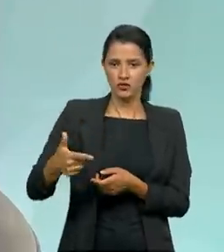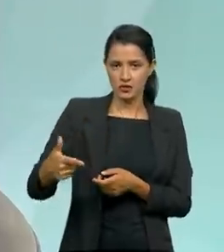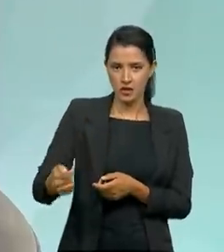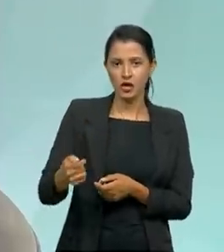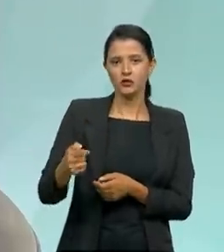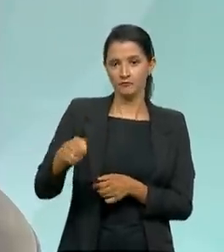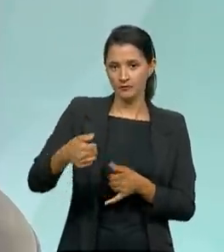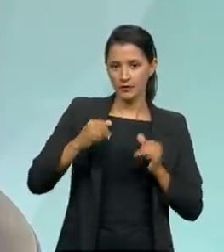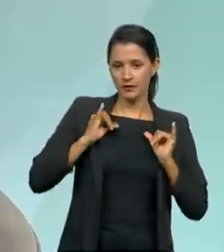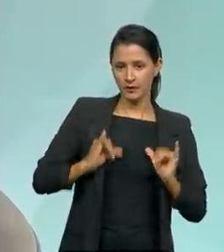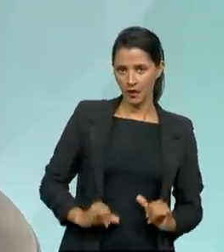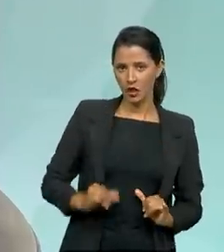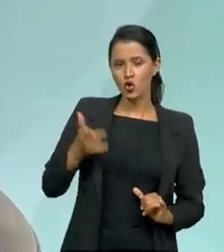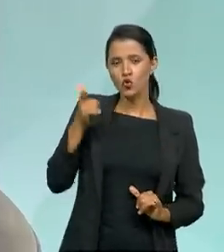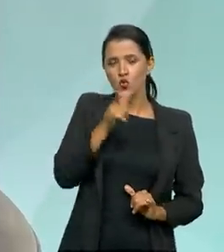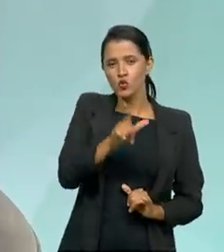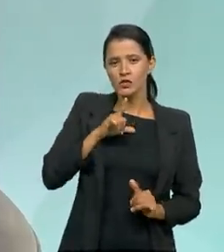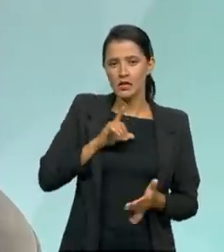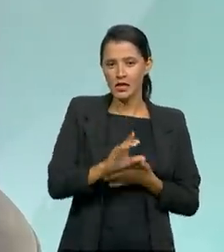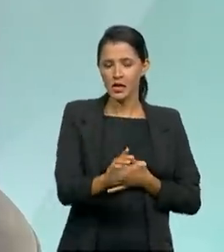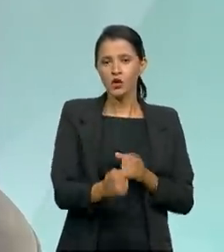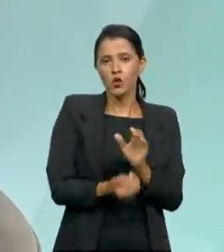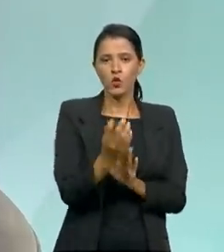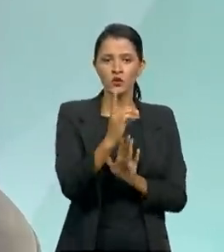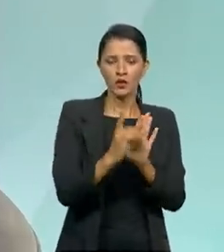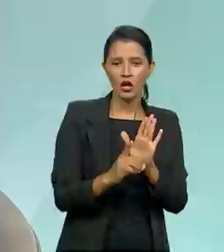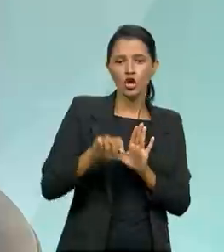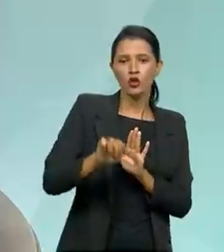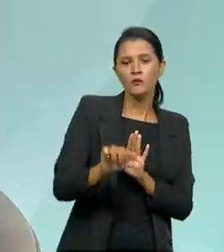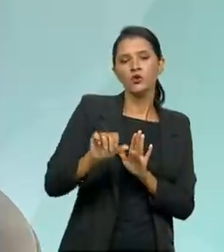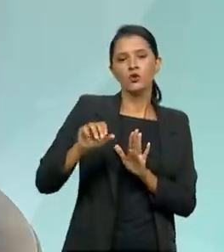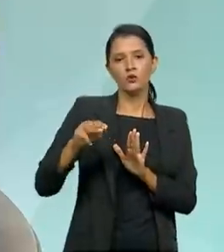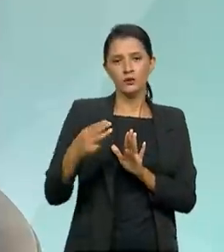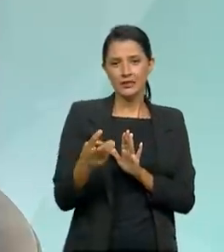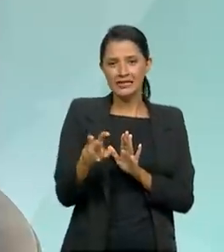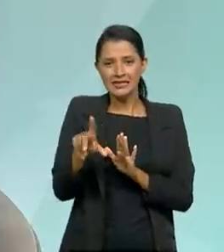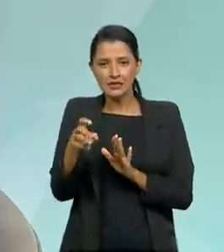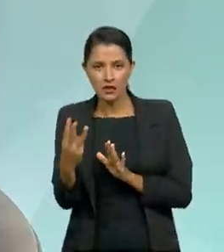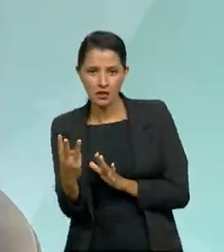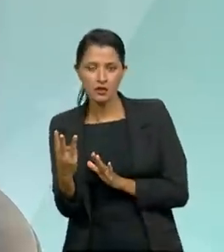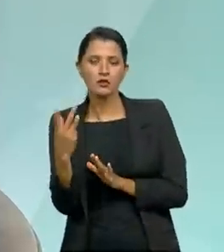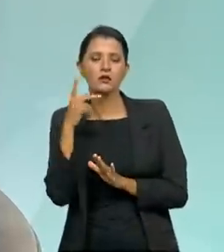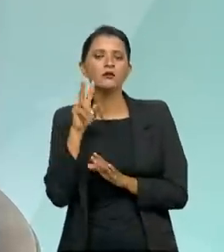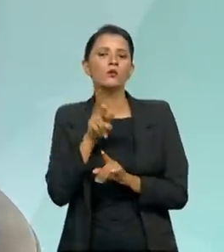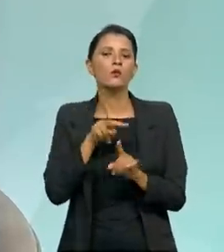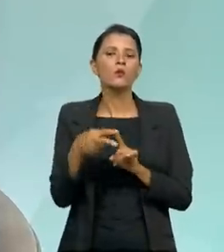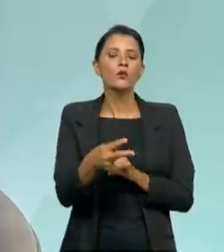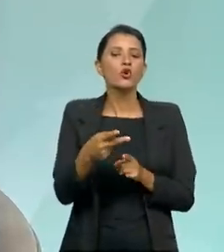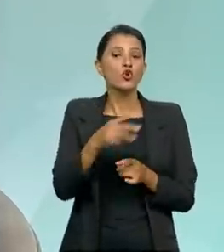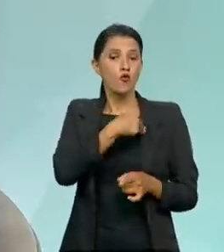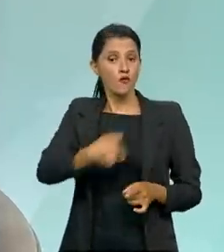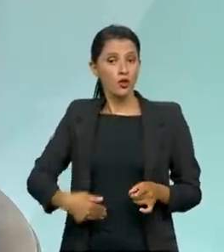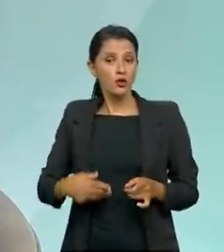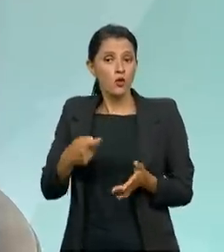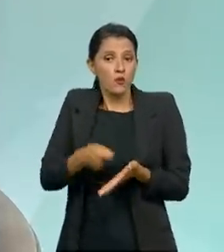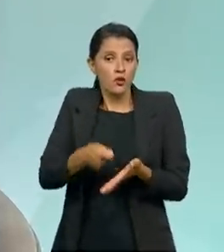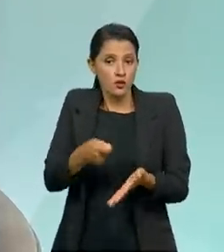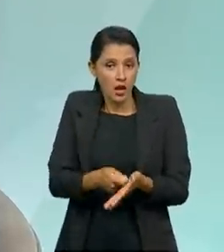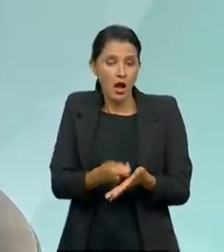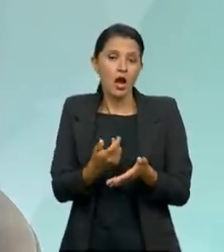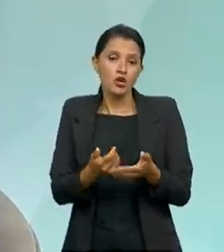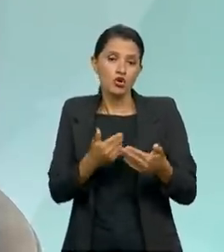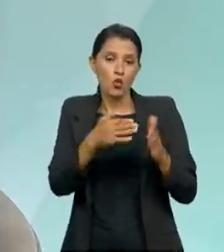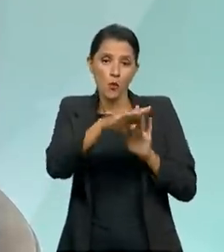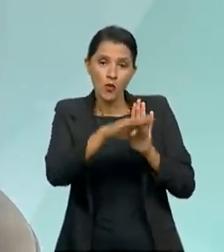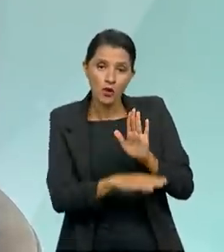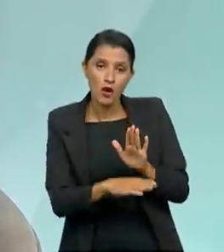Em 2017, a gente conseguiu implementar o Decreto 9.203, que traz as visões de governança e a obrigatoriedade de implementação de um programa de